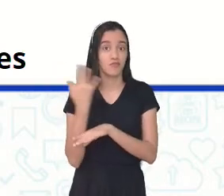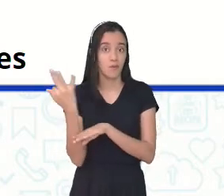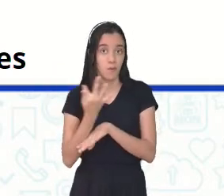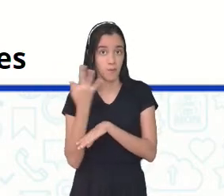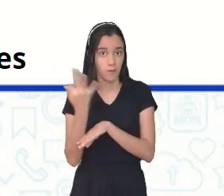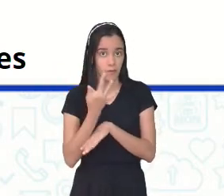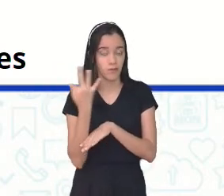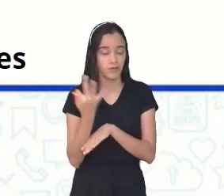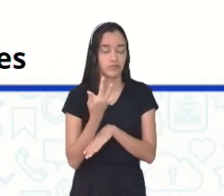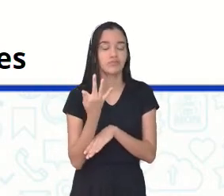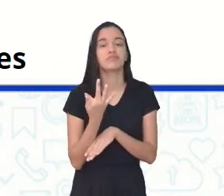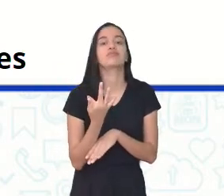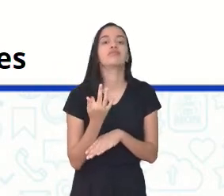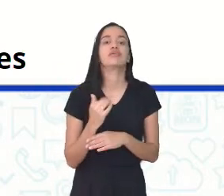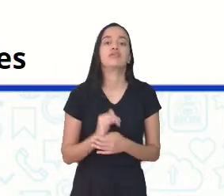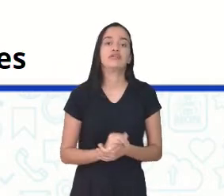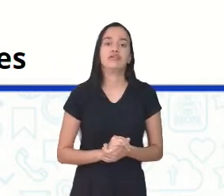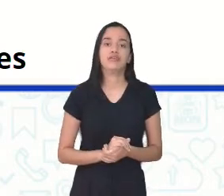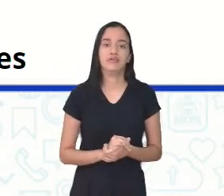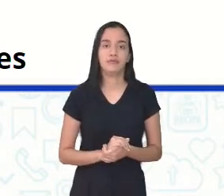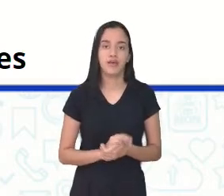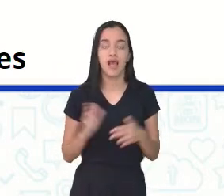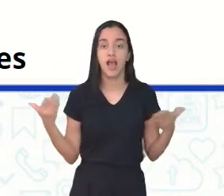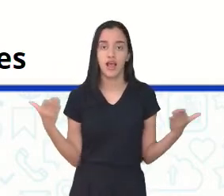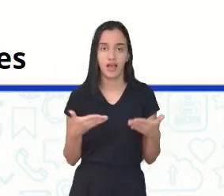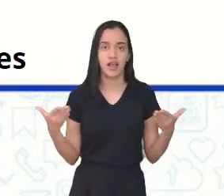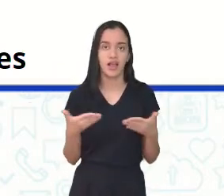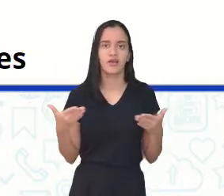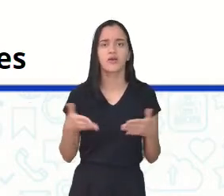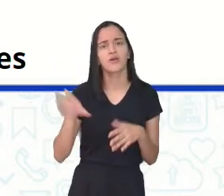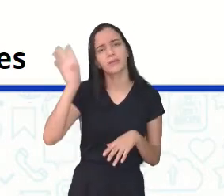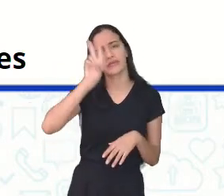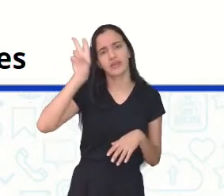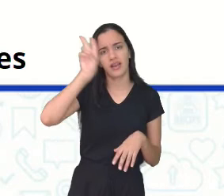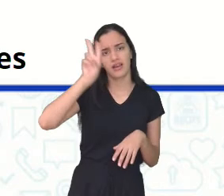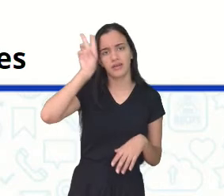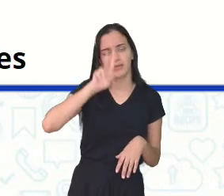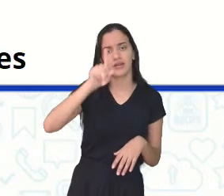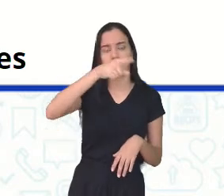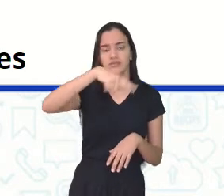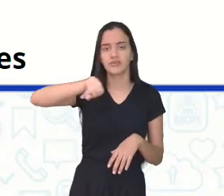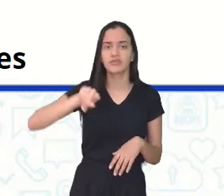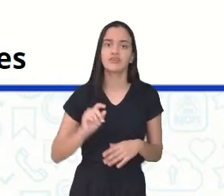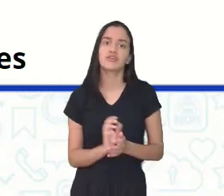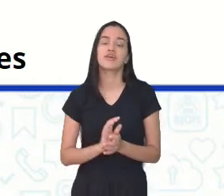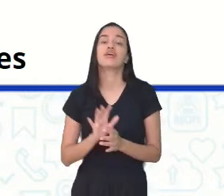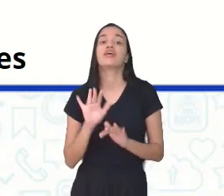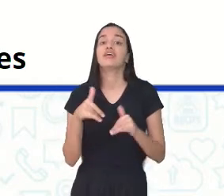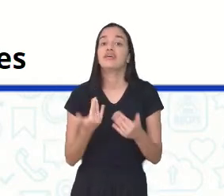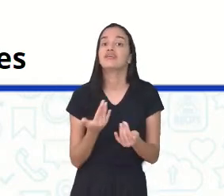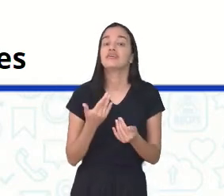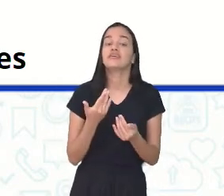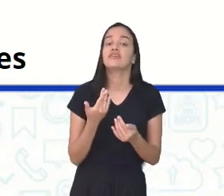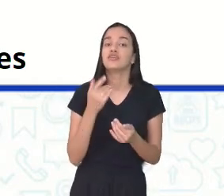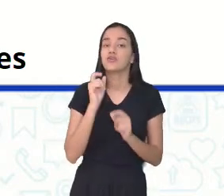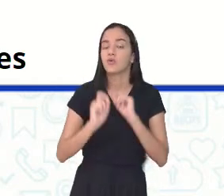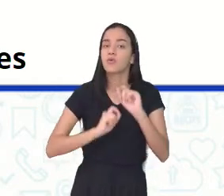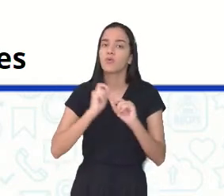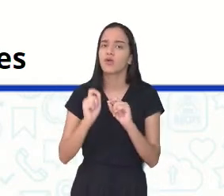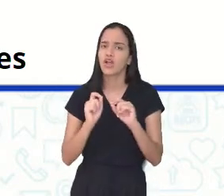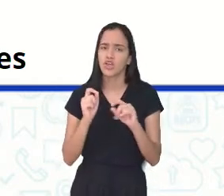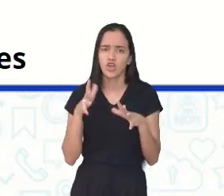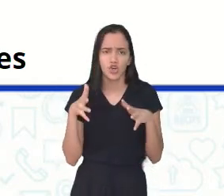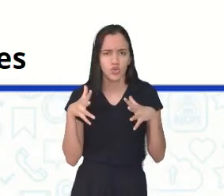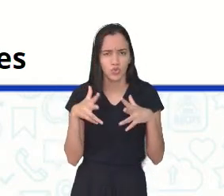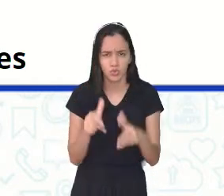cerimonioso. Agora, eu posso lembrar aqui, vocês, não é? E aí, reforçar isso, que nem todo mundo gosta de ser